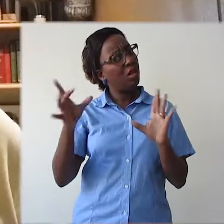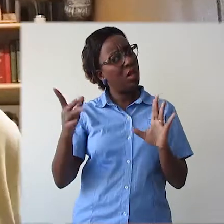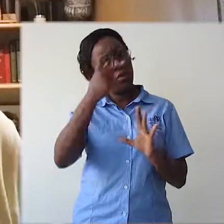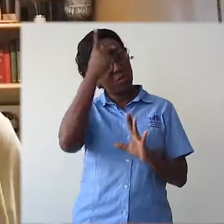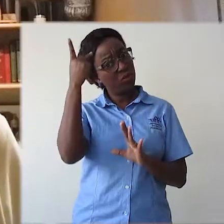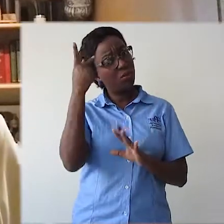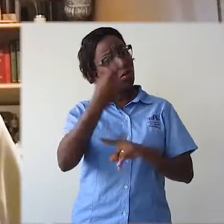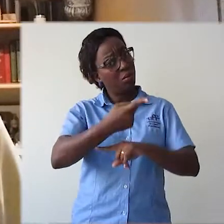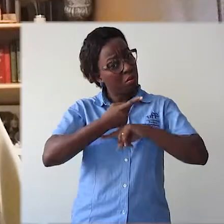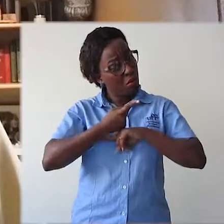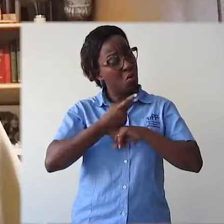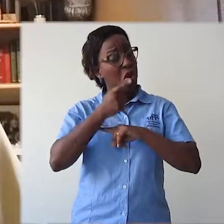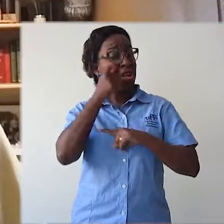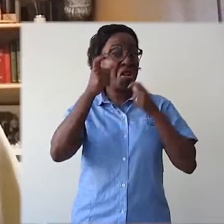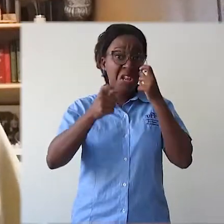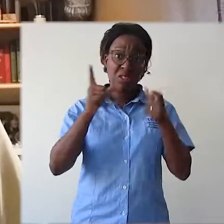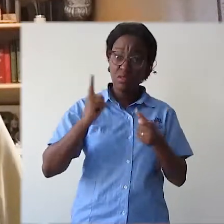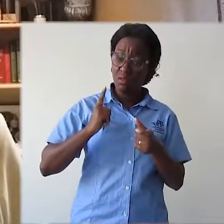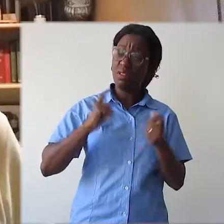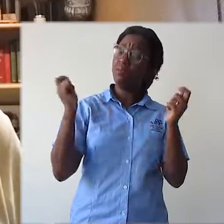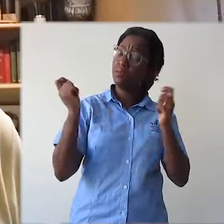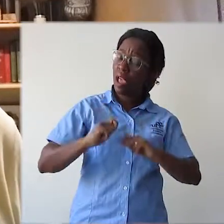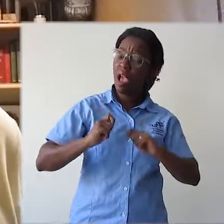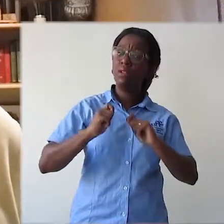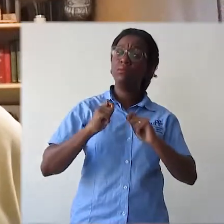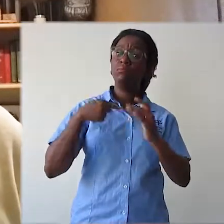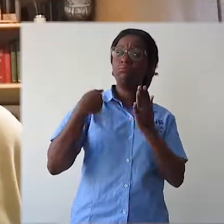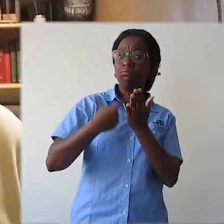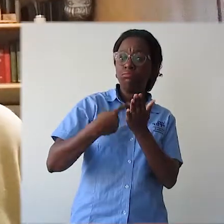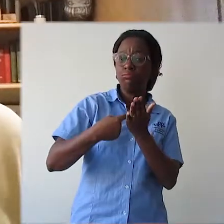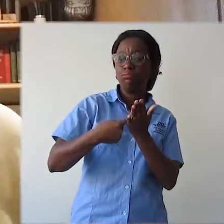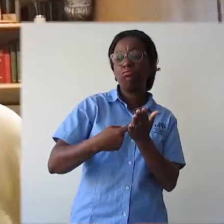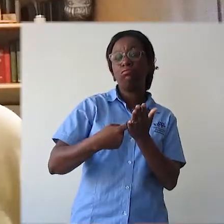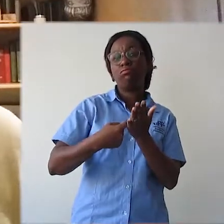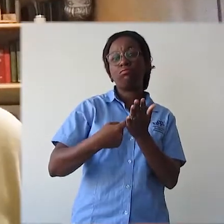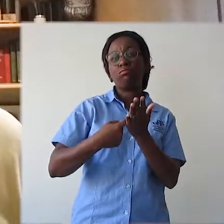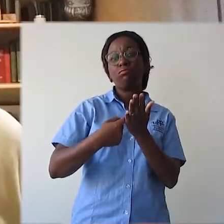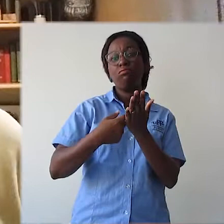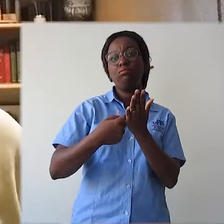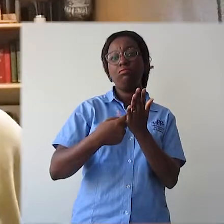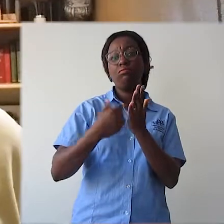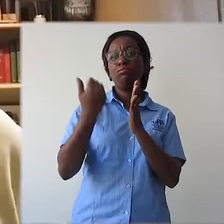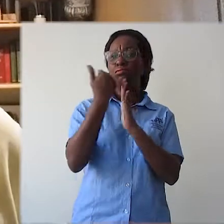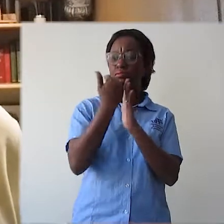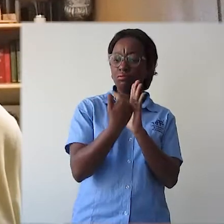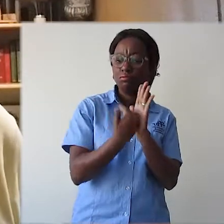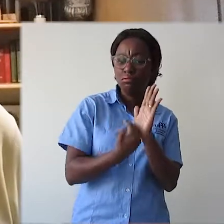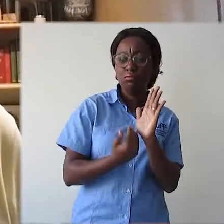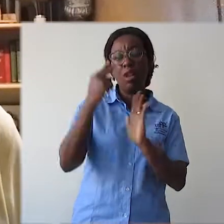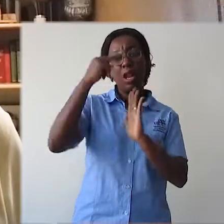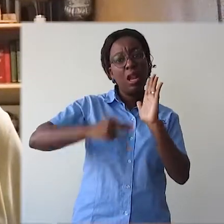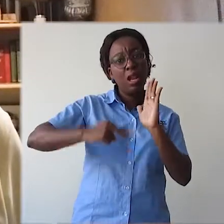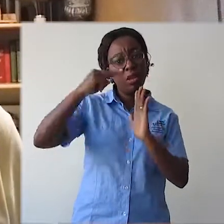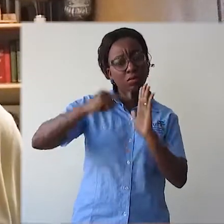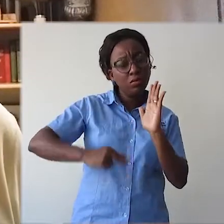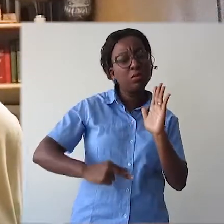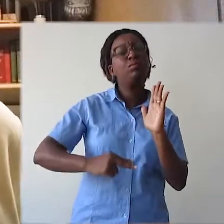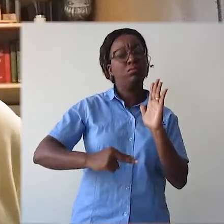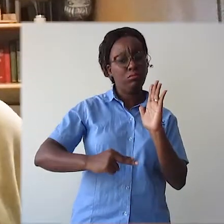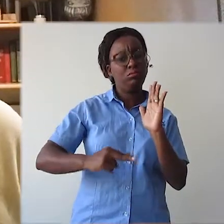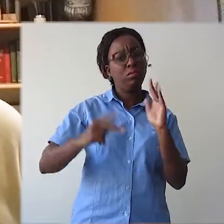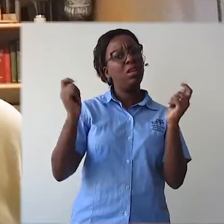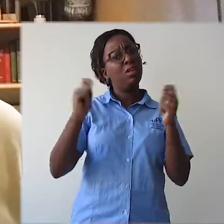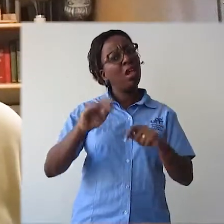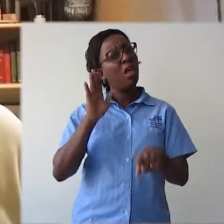dos interessados para que a gente estabeleça uma série de leituras que